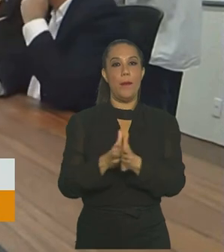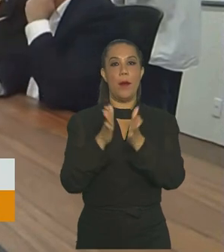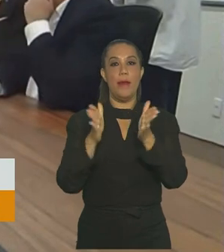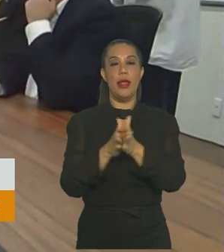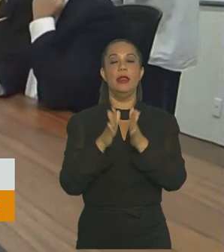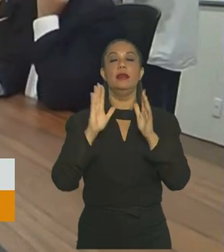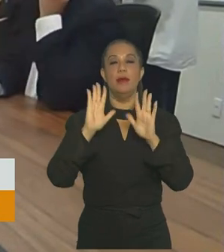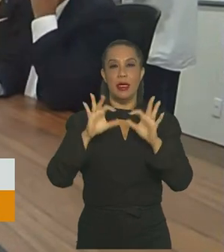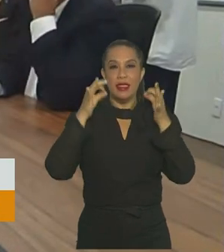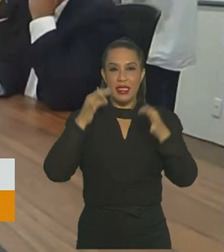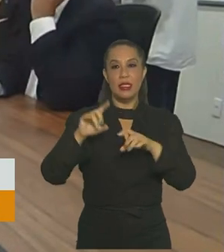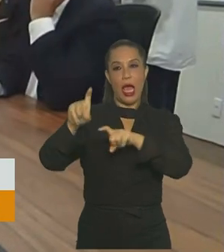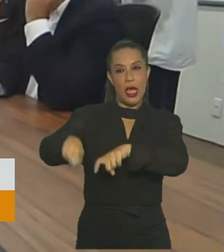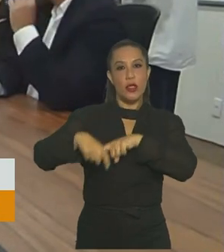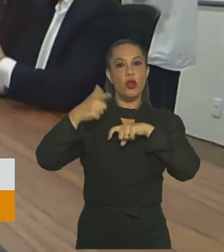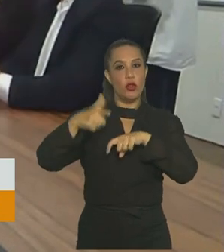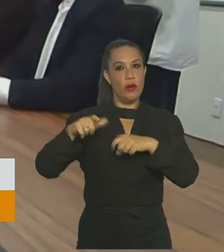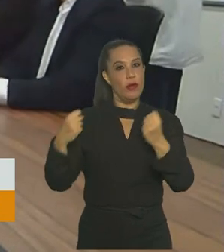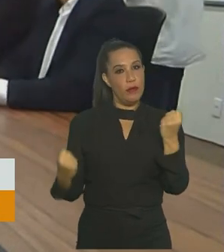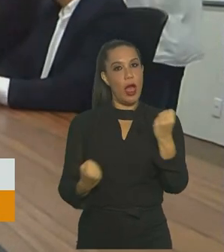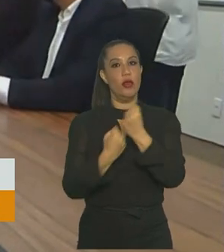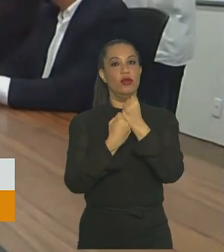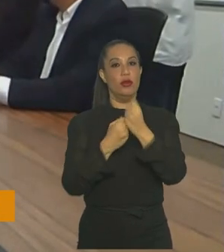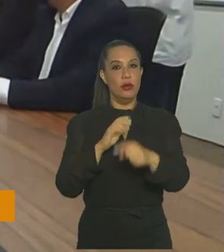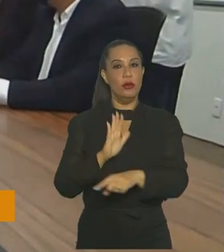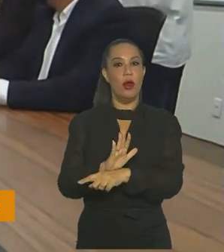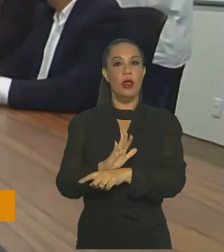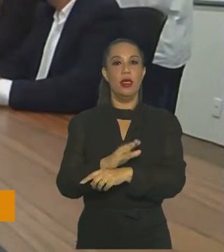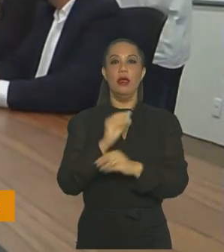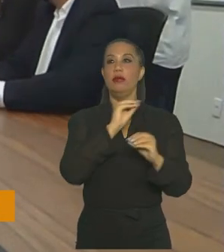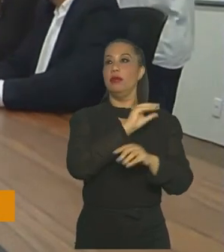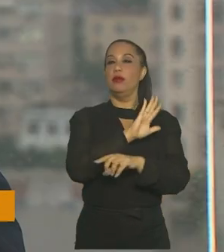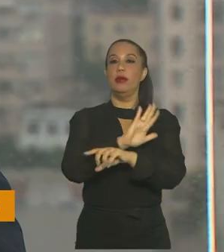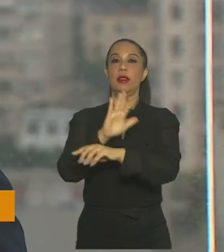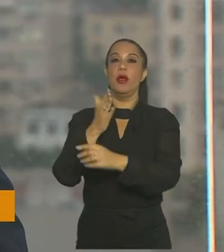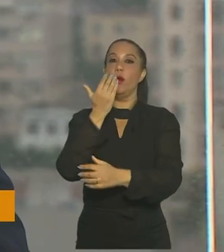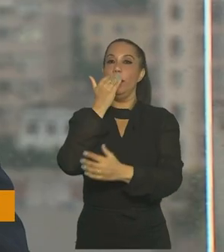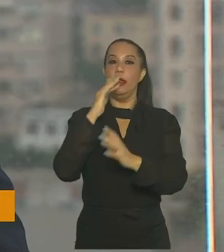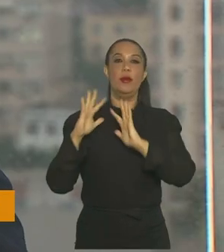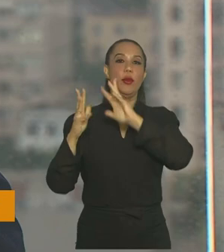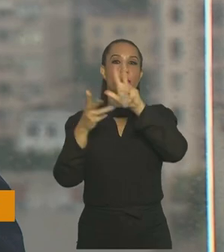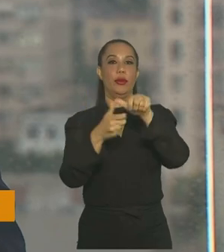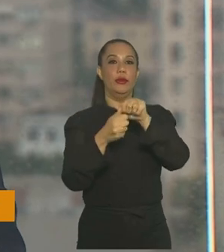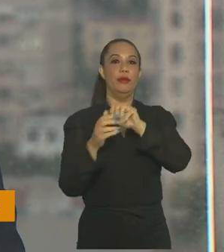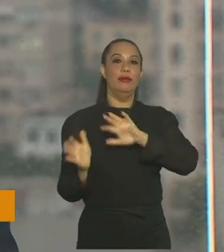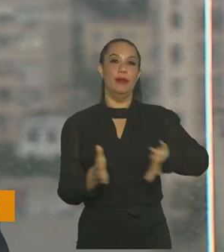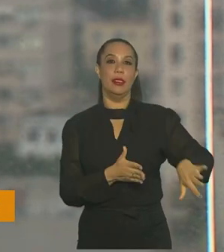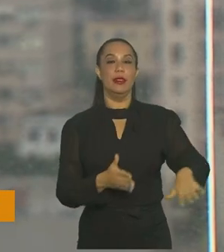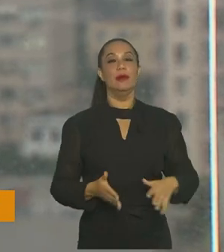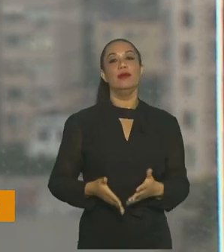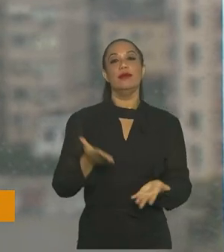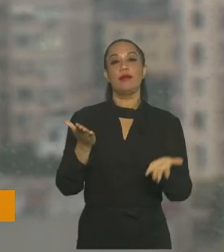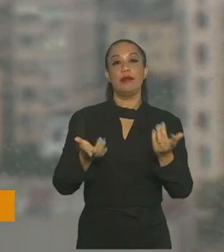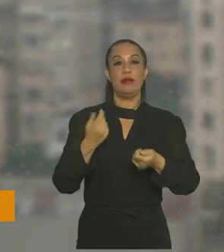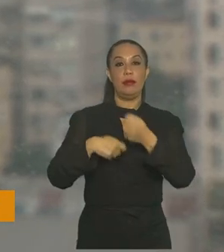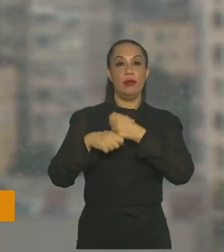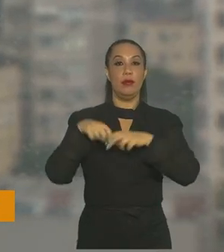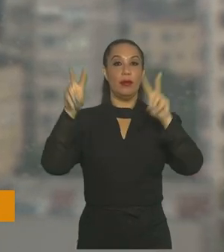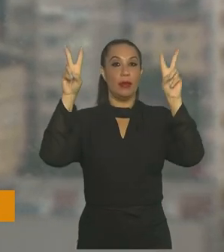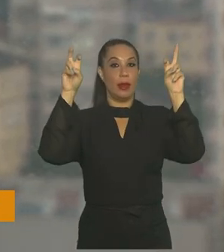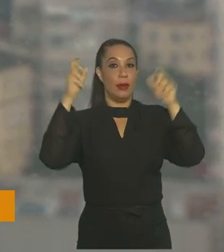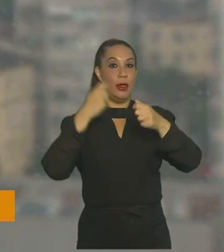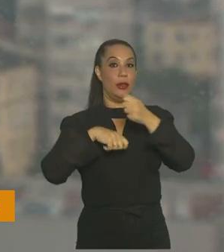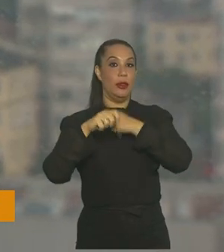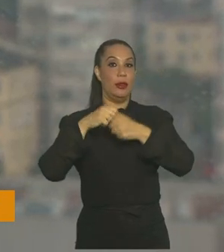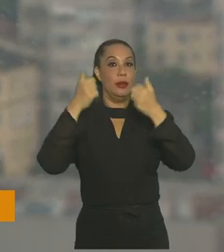Com certeza vai ser a agricultura de novo que vai ajudar e alimentar o mundo. A balança comercial é um termo econômico